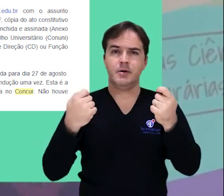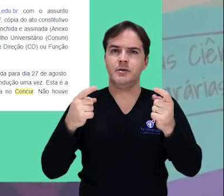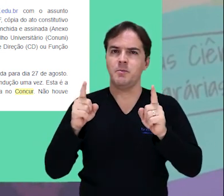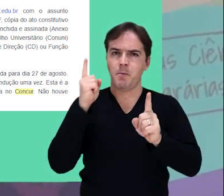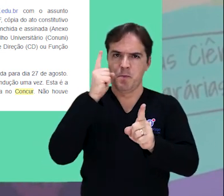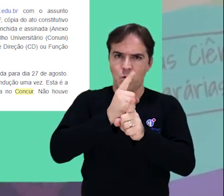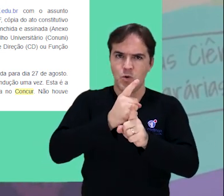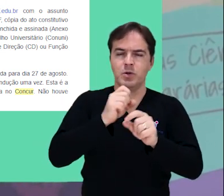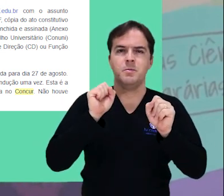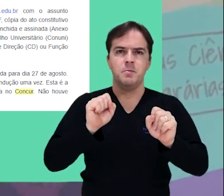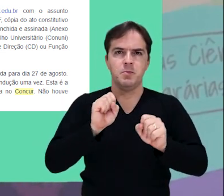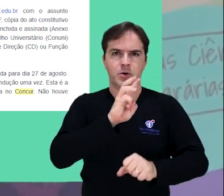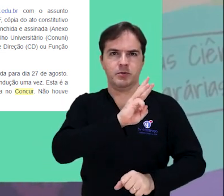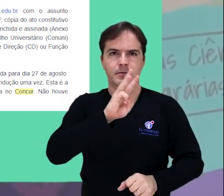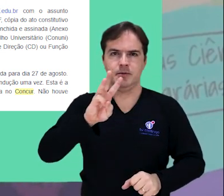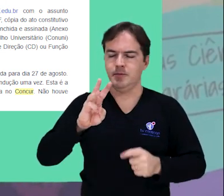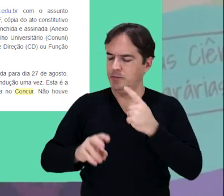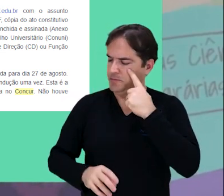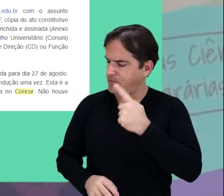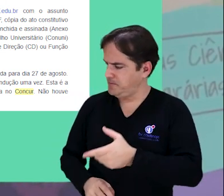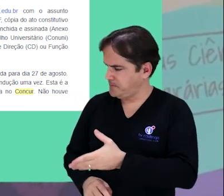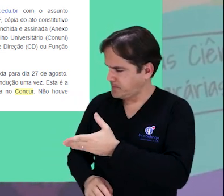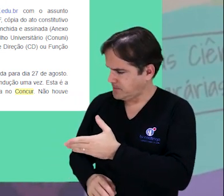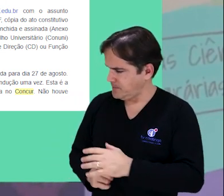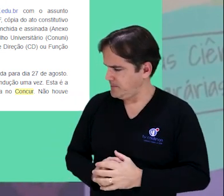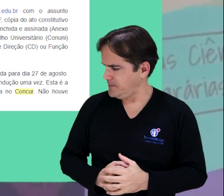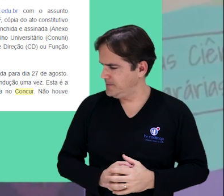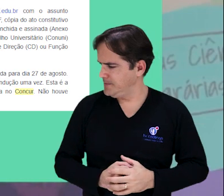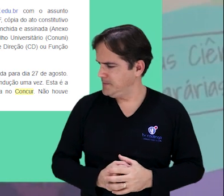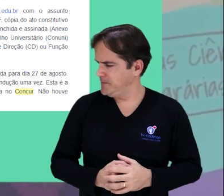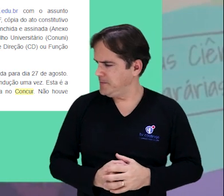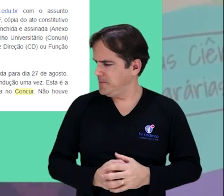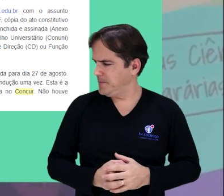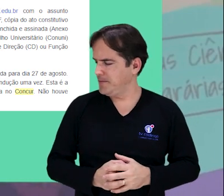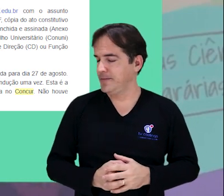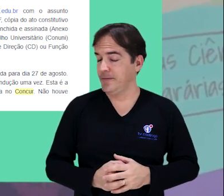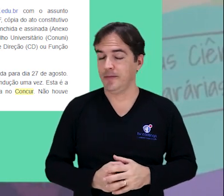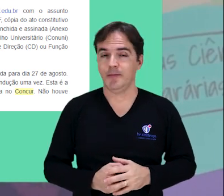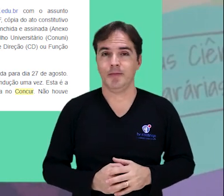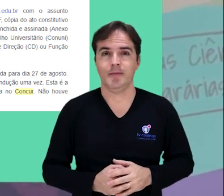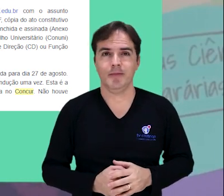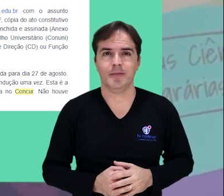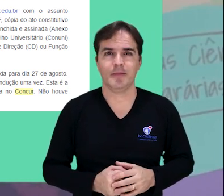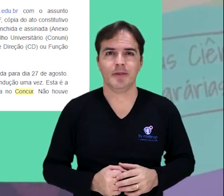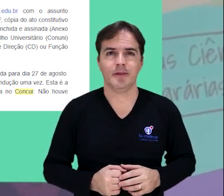site portais.univasf.edu.br